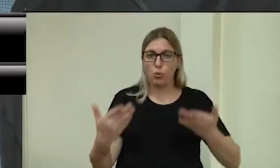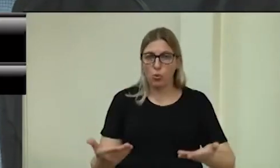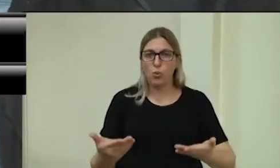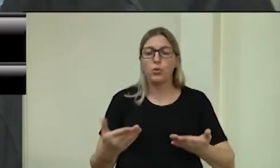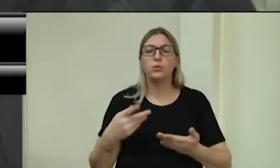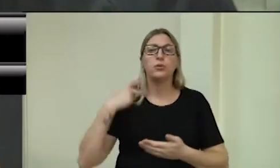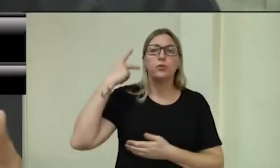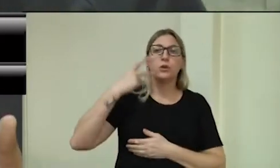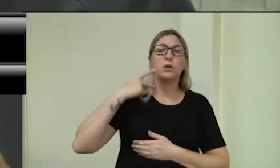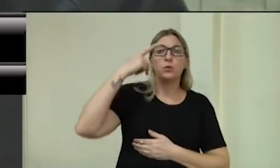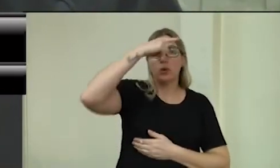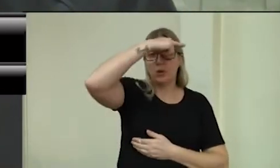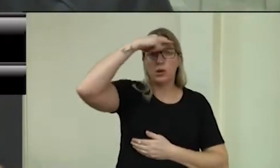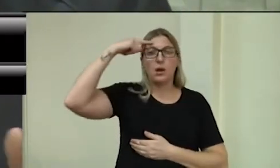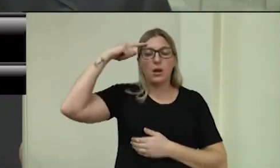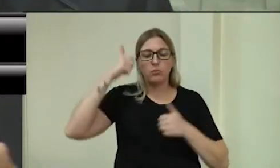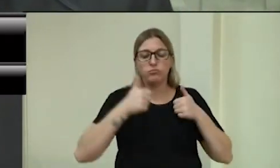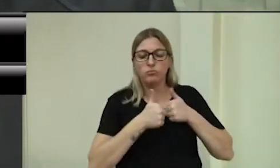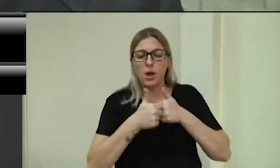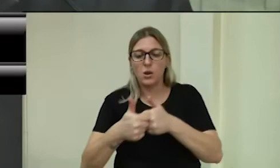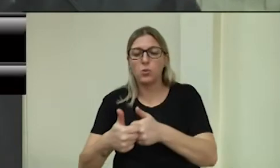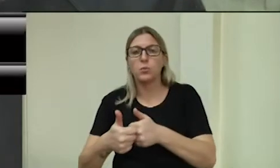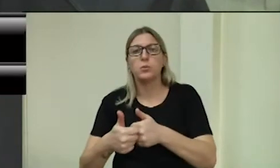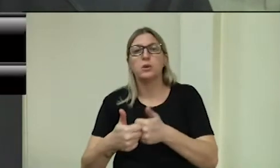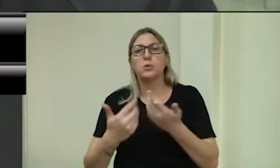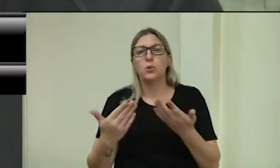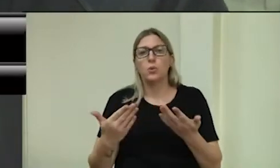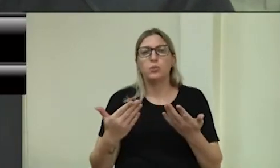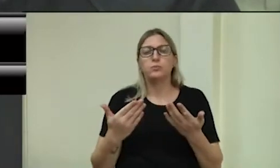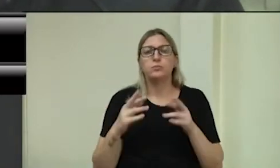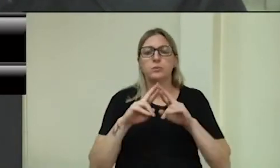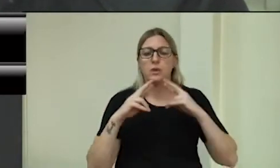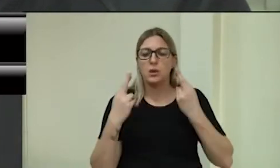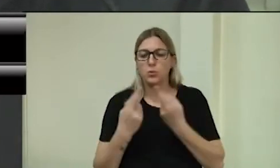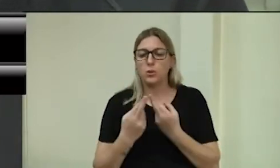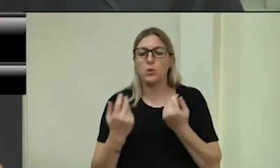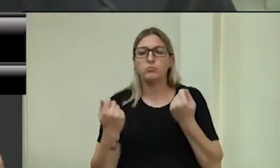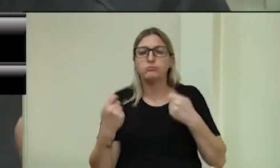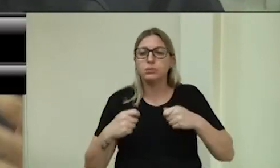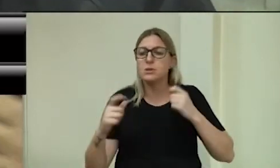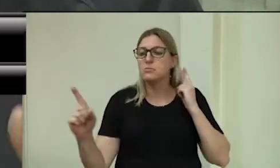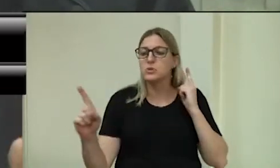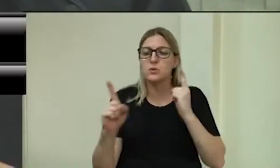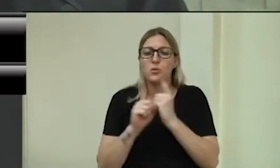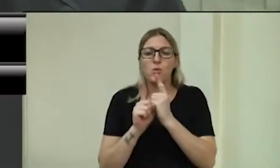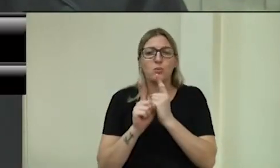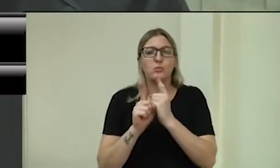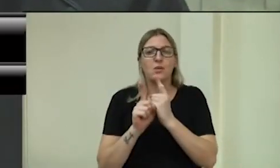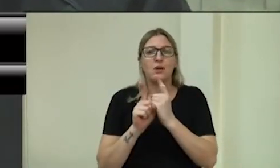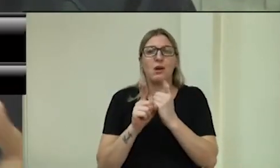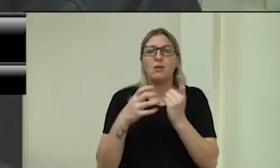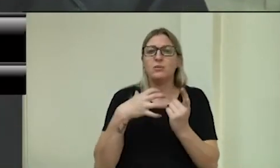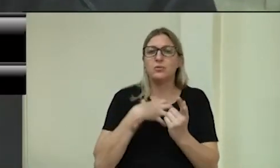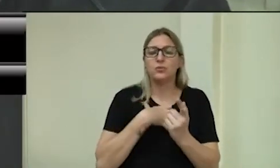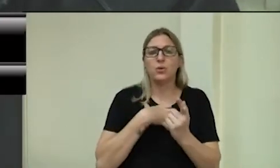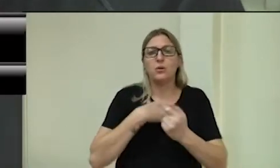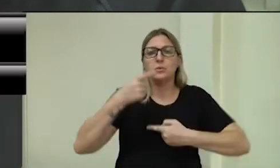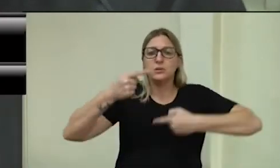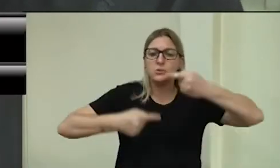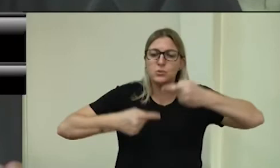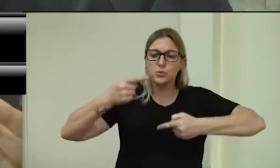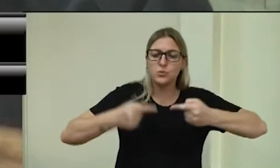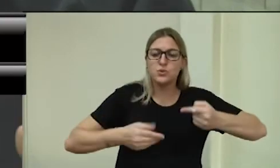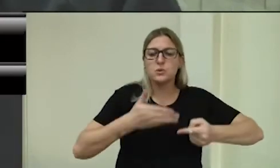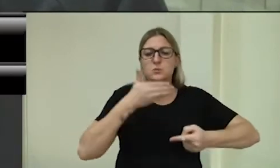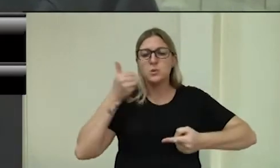passada, a gente vai ter que encontrar um método, encontrar um meio para que a gente possa discutir isso da melhor maneira possível e possa dar um